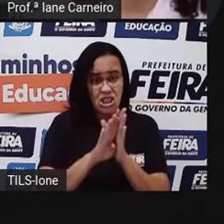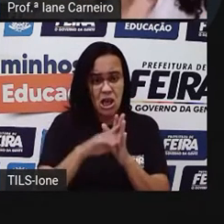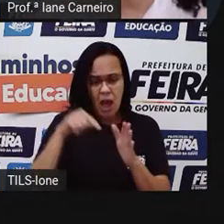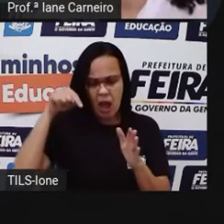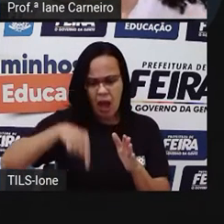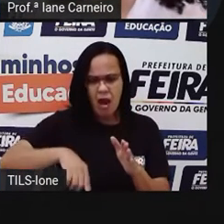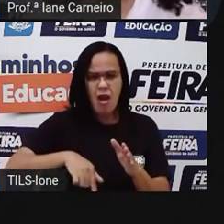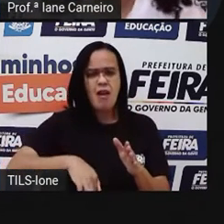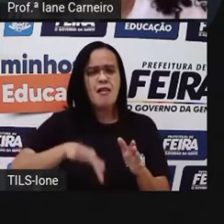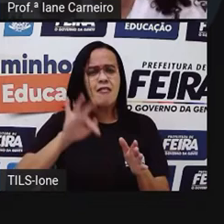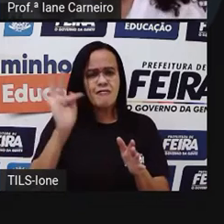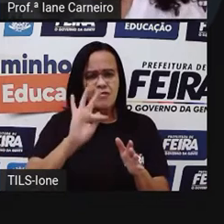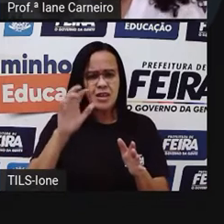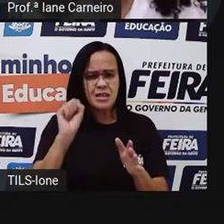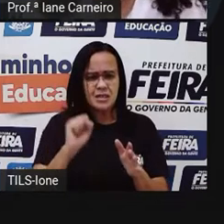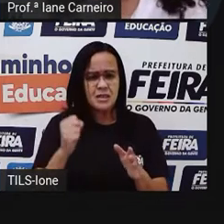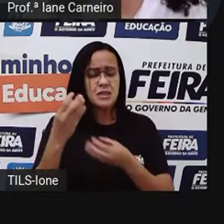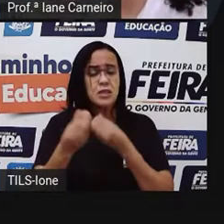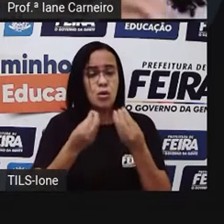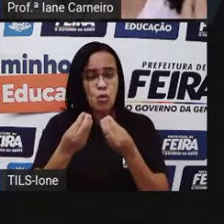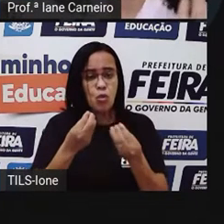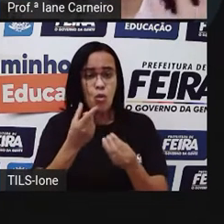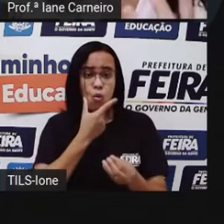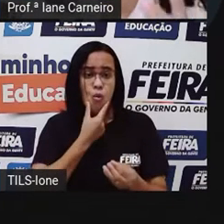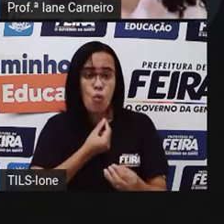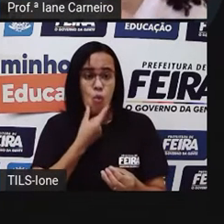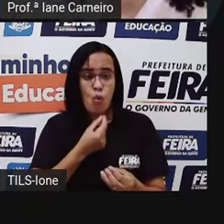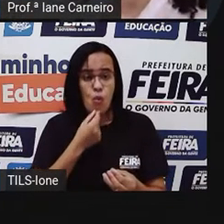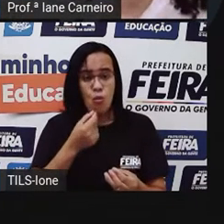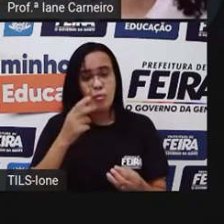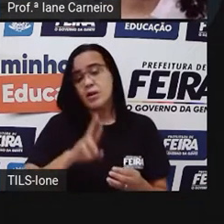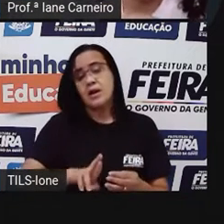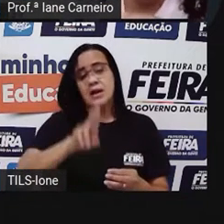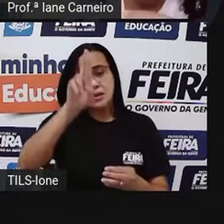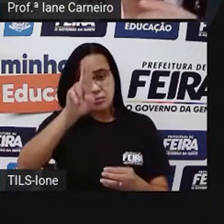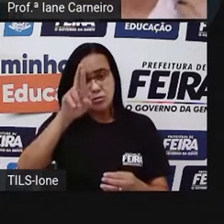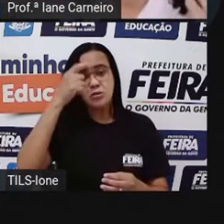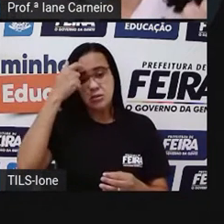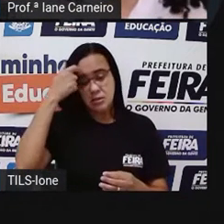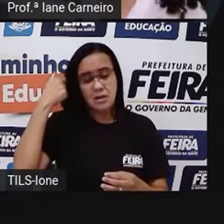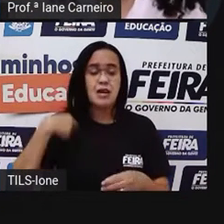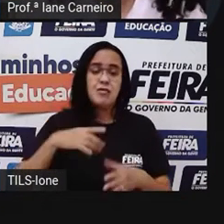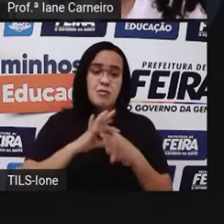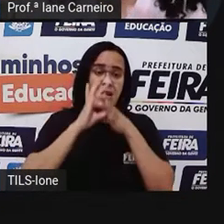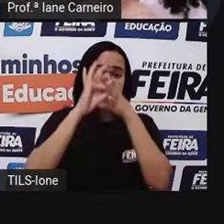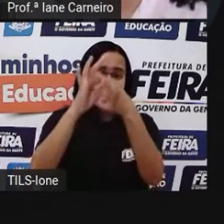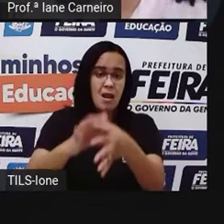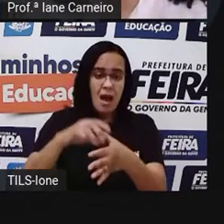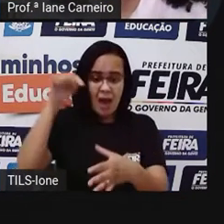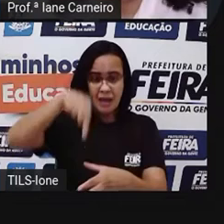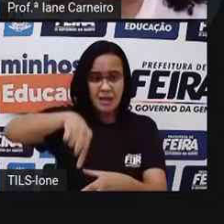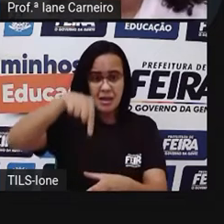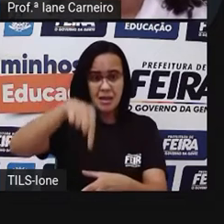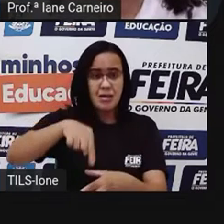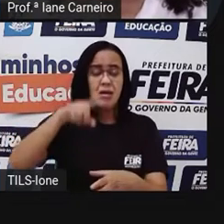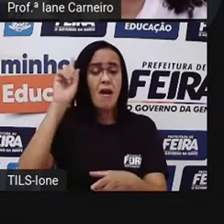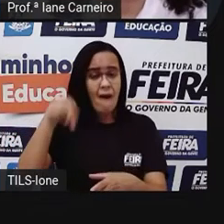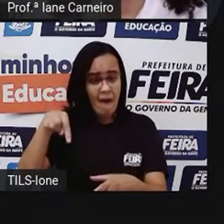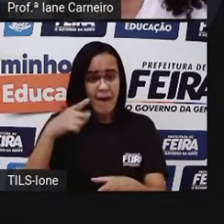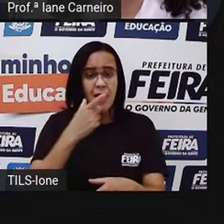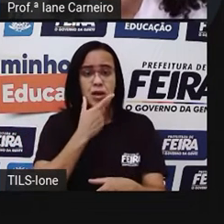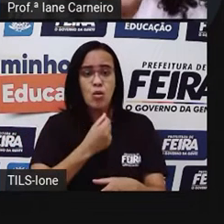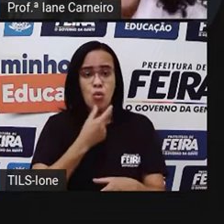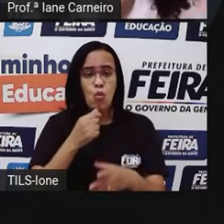por meio dos caminhoneiros, né? Os caminhoneiros que foram responsáveis por trazer ele até aqui em nossa cidade,